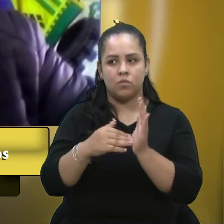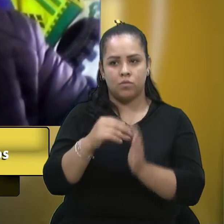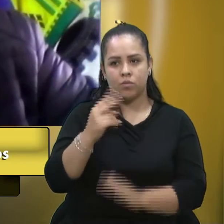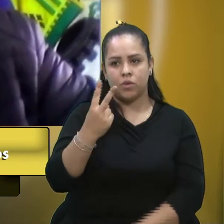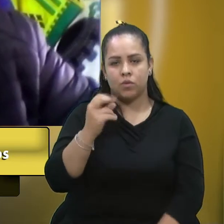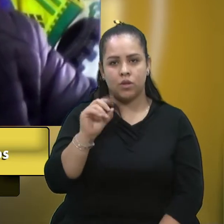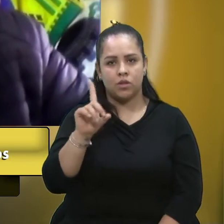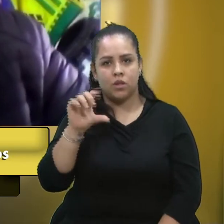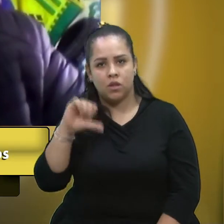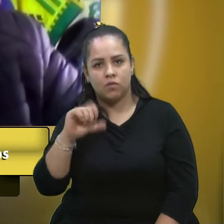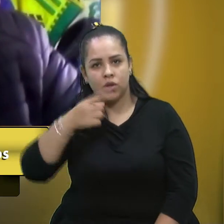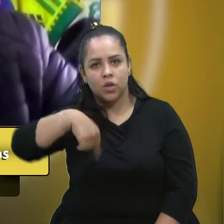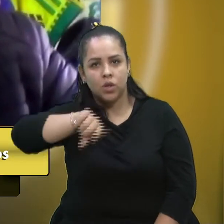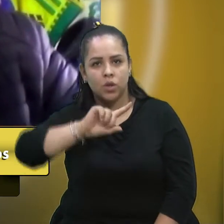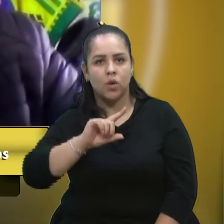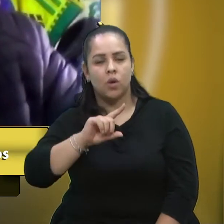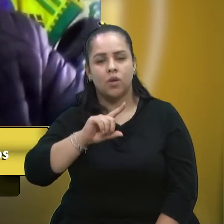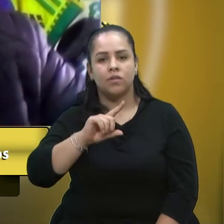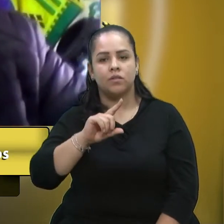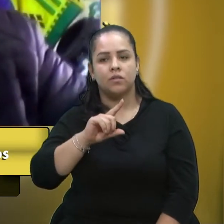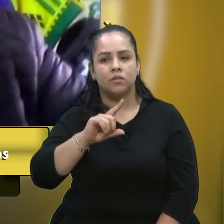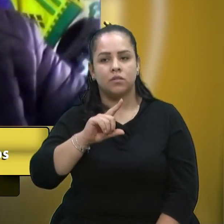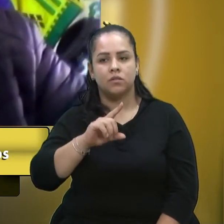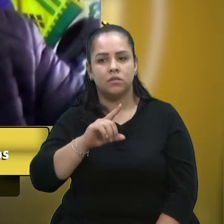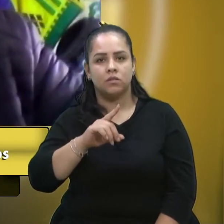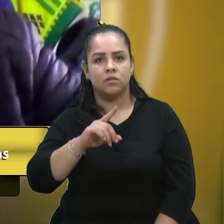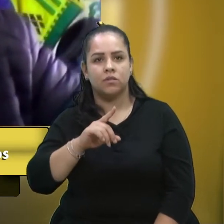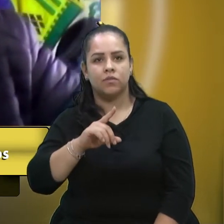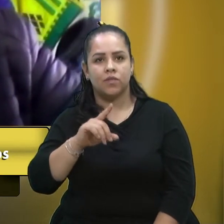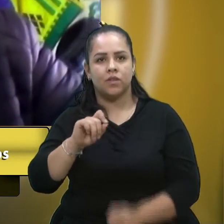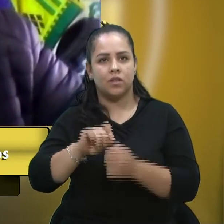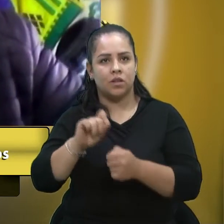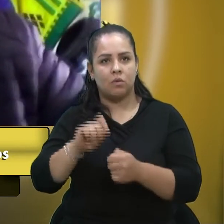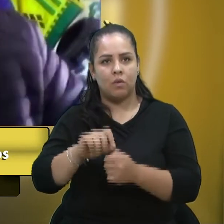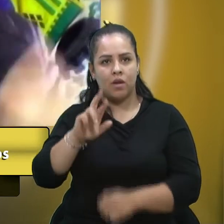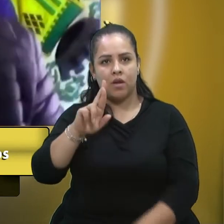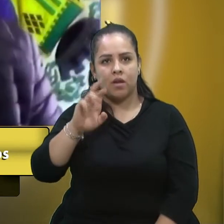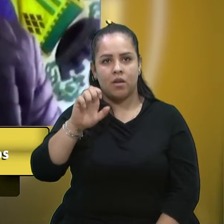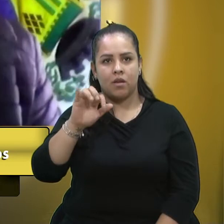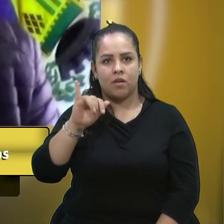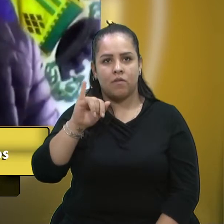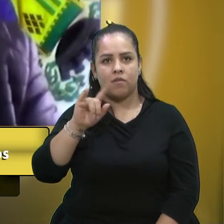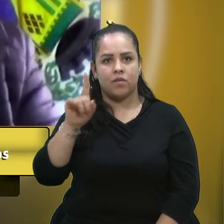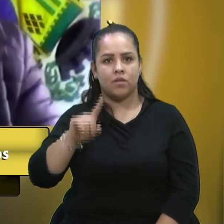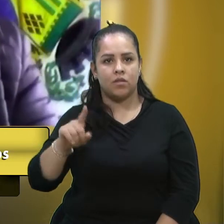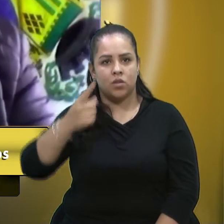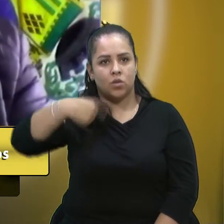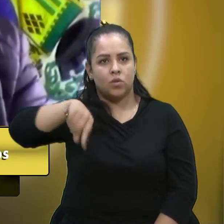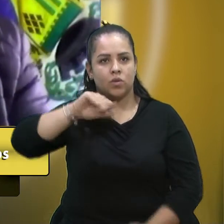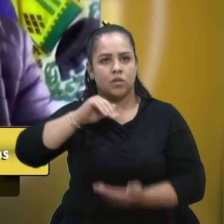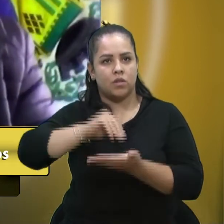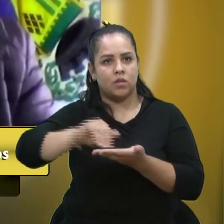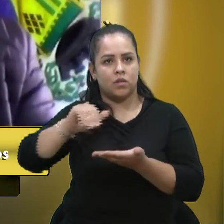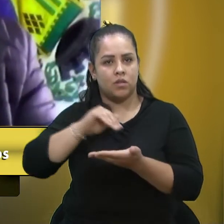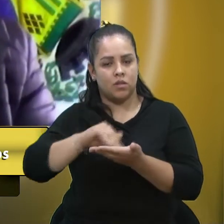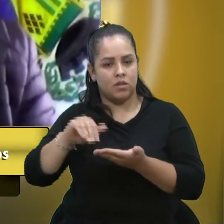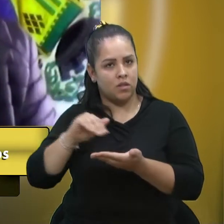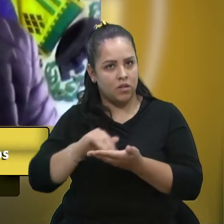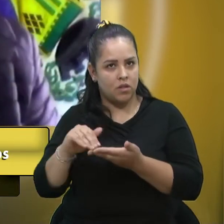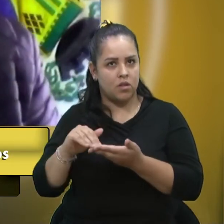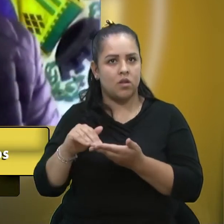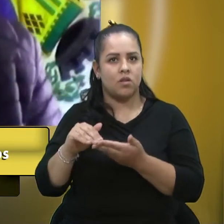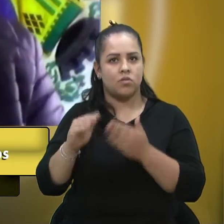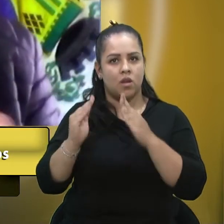proporcionamos o refis pelo fundo da Casa Popular, quando estávamos na Secretaria de Habitação.